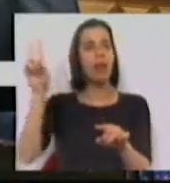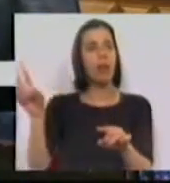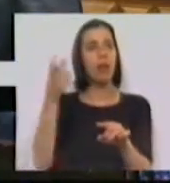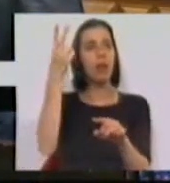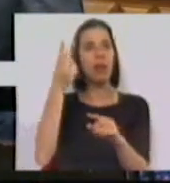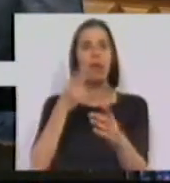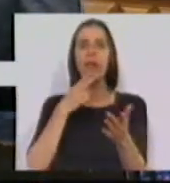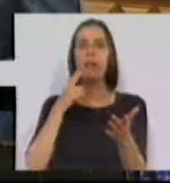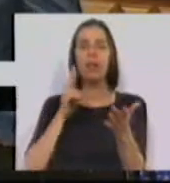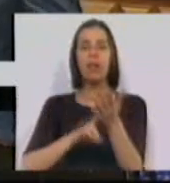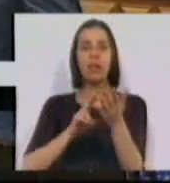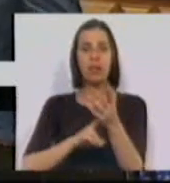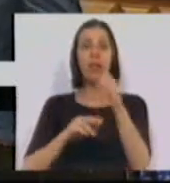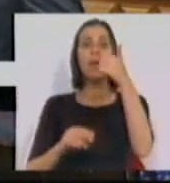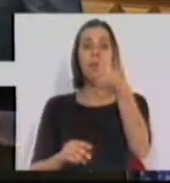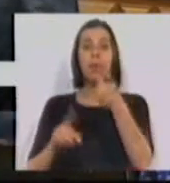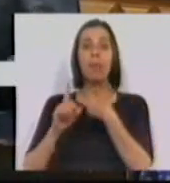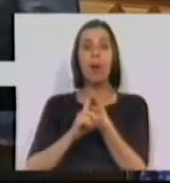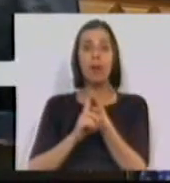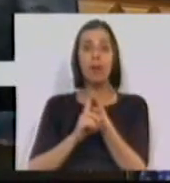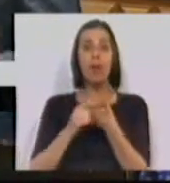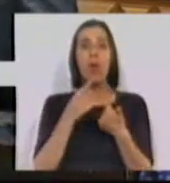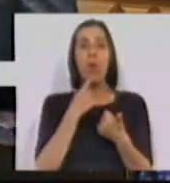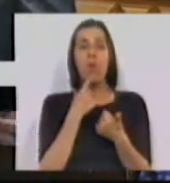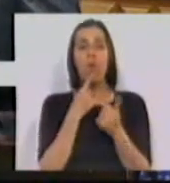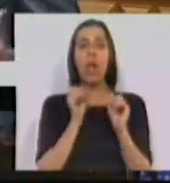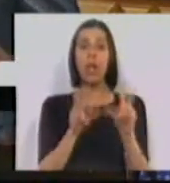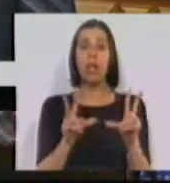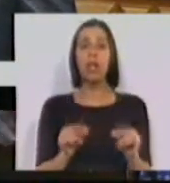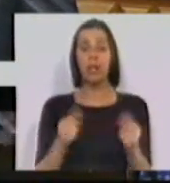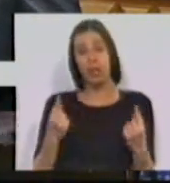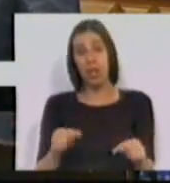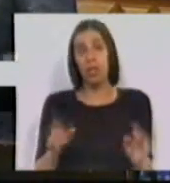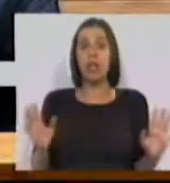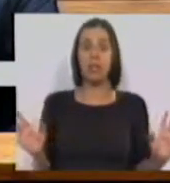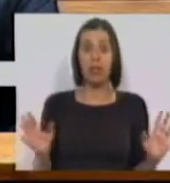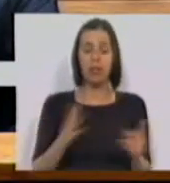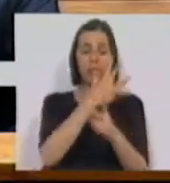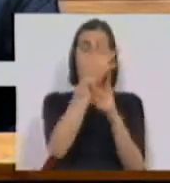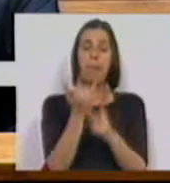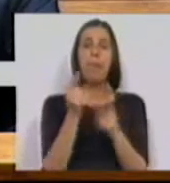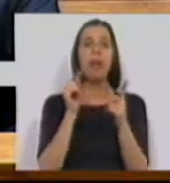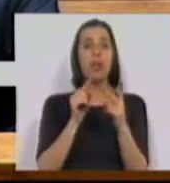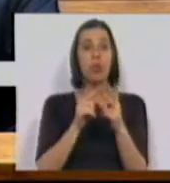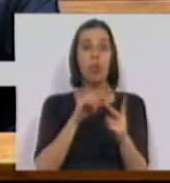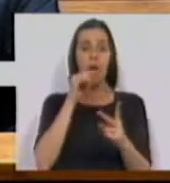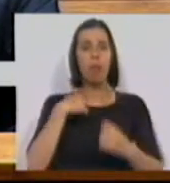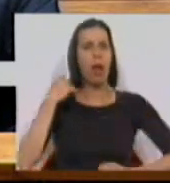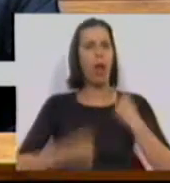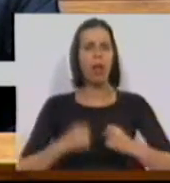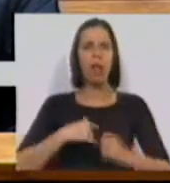razões. Em primeiro lugar, ao excesso de liquidez que existe. E, em segundo lugar, como sempre